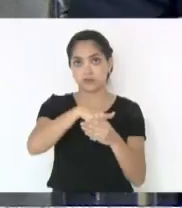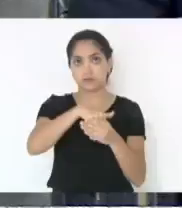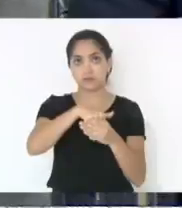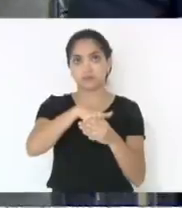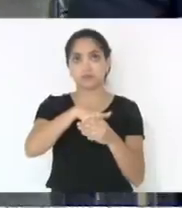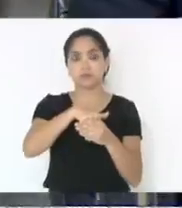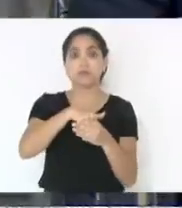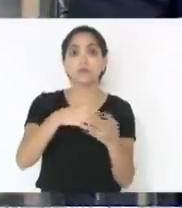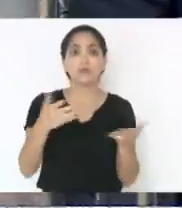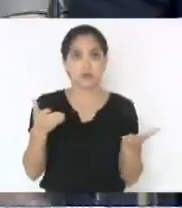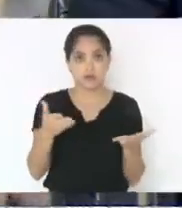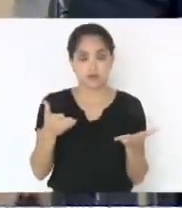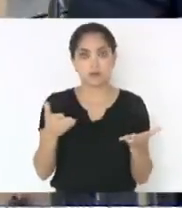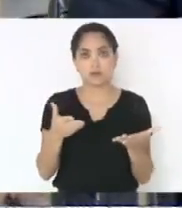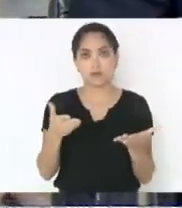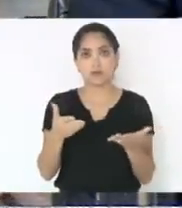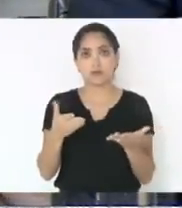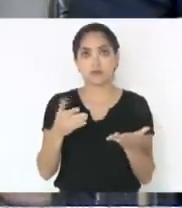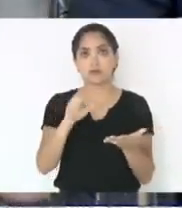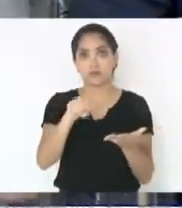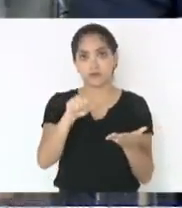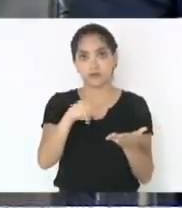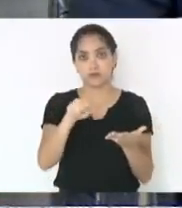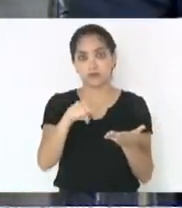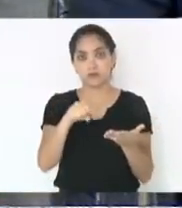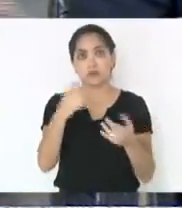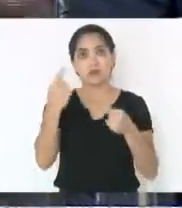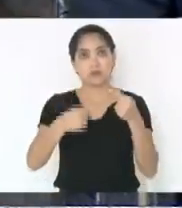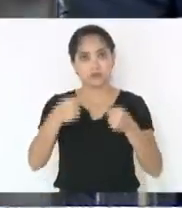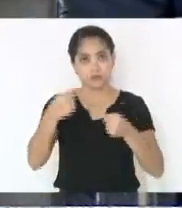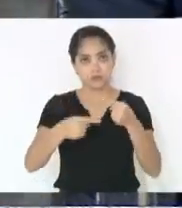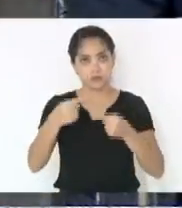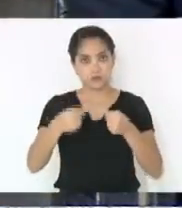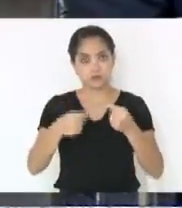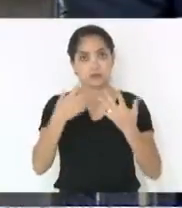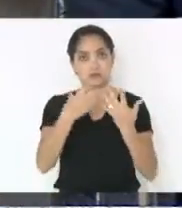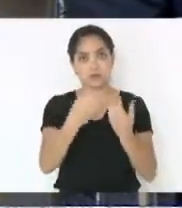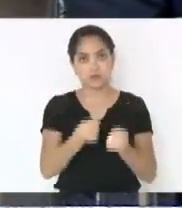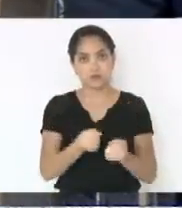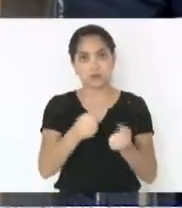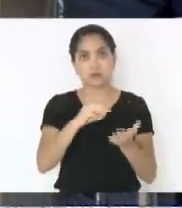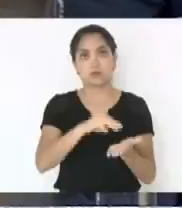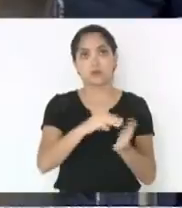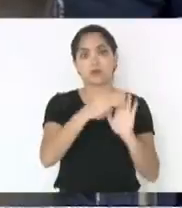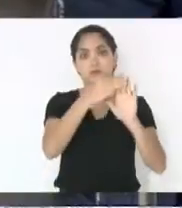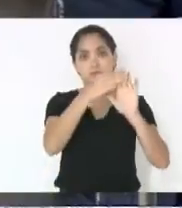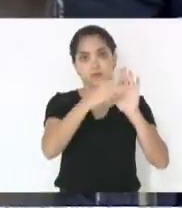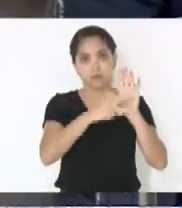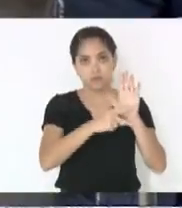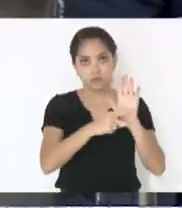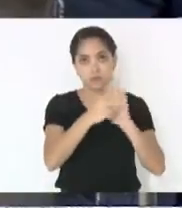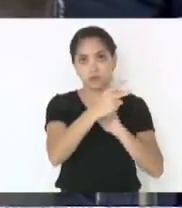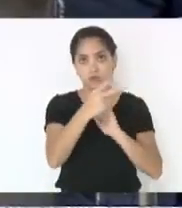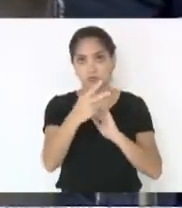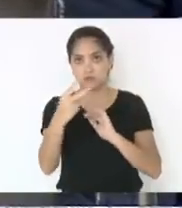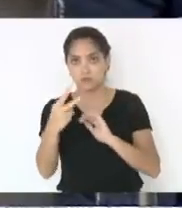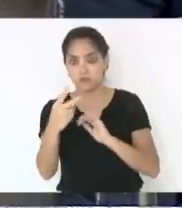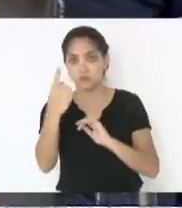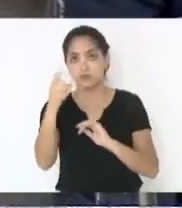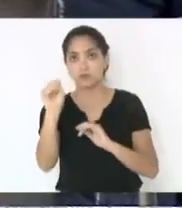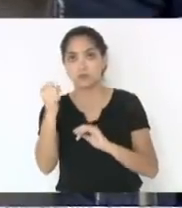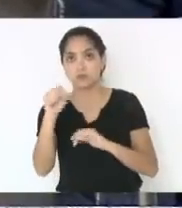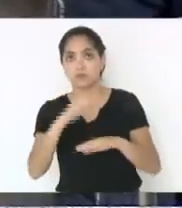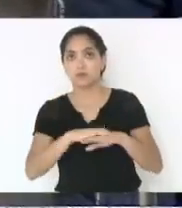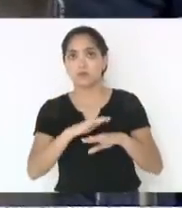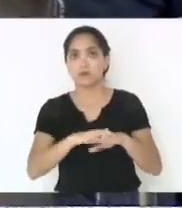Agora sim. Em discussão, admissibilidade da medida provisória 222 de 2018, de